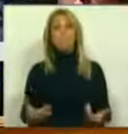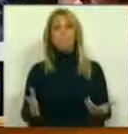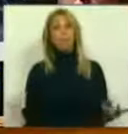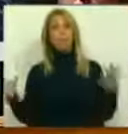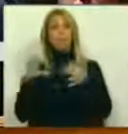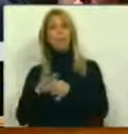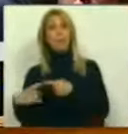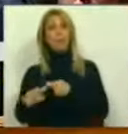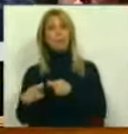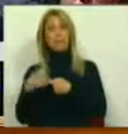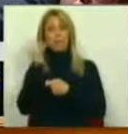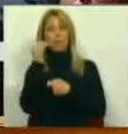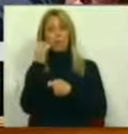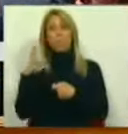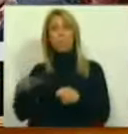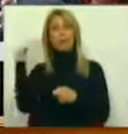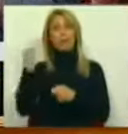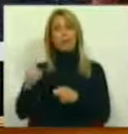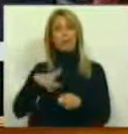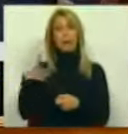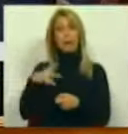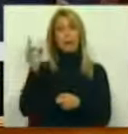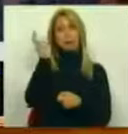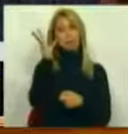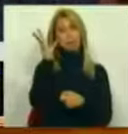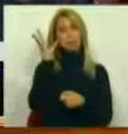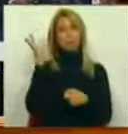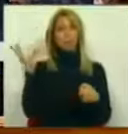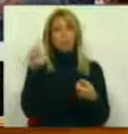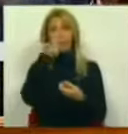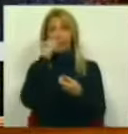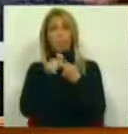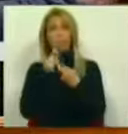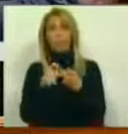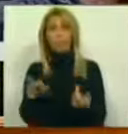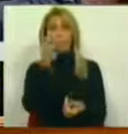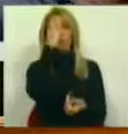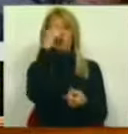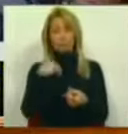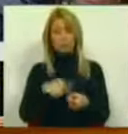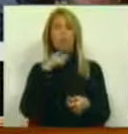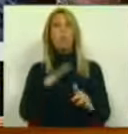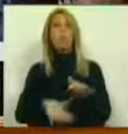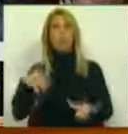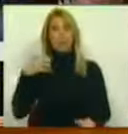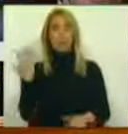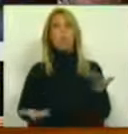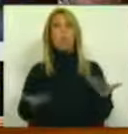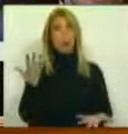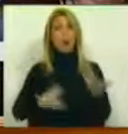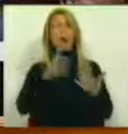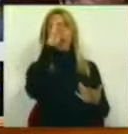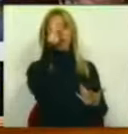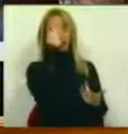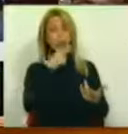tipificação do crime de enriquecimento ilícito, é uma milésima parte do esforço que o Parlamento e que os